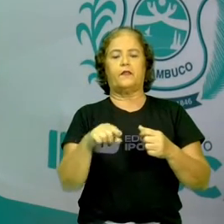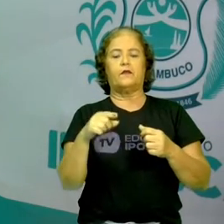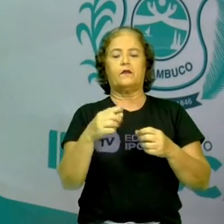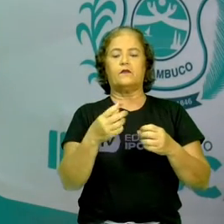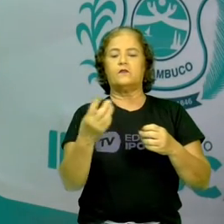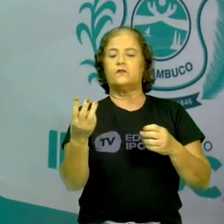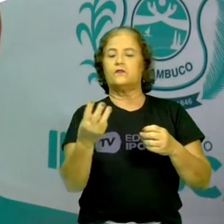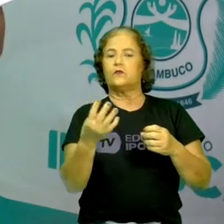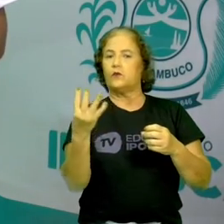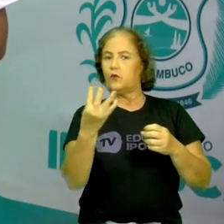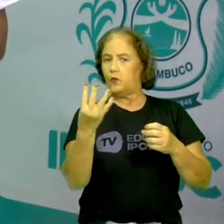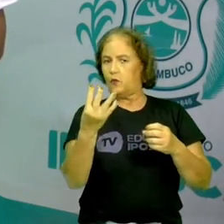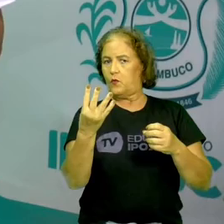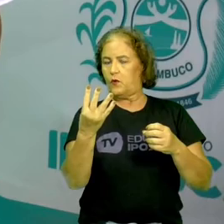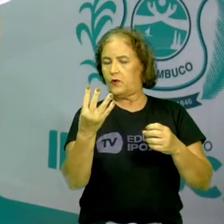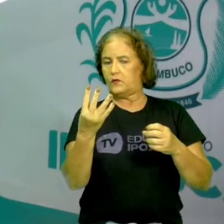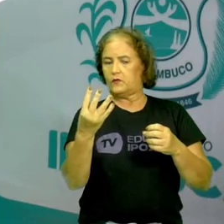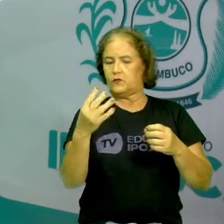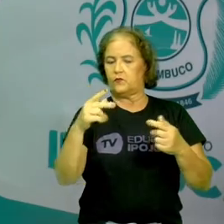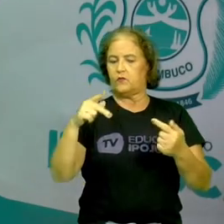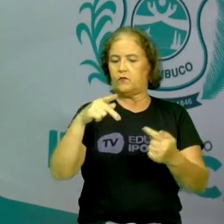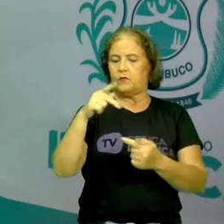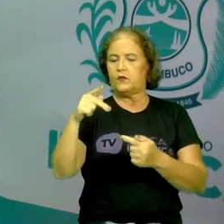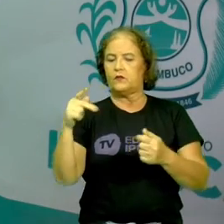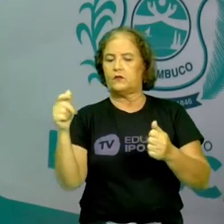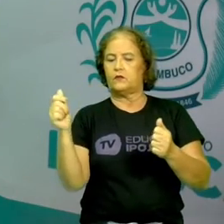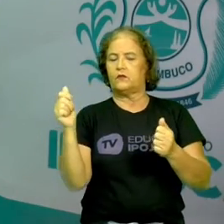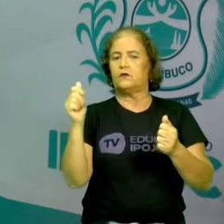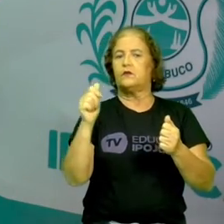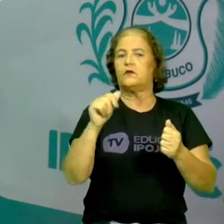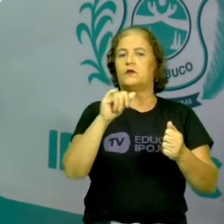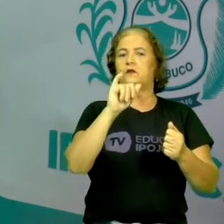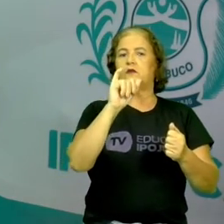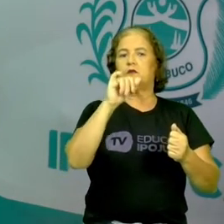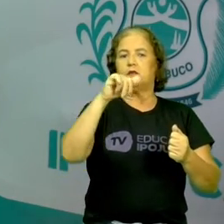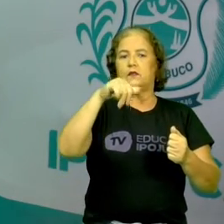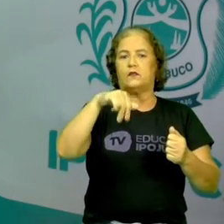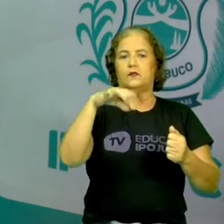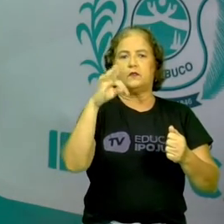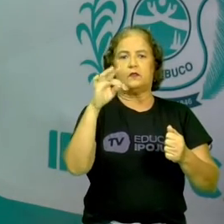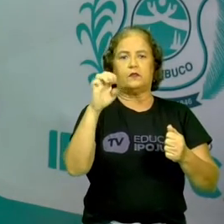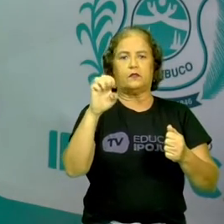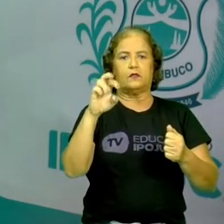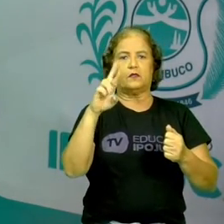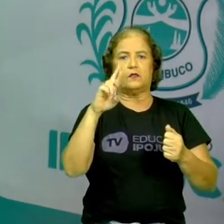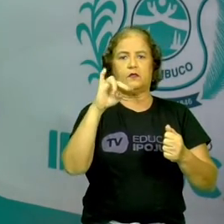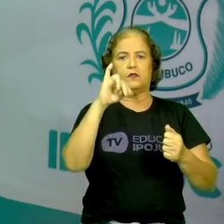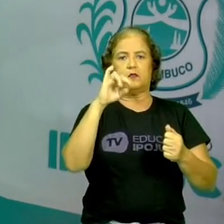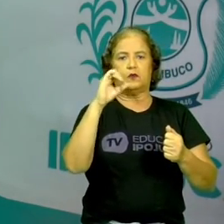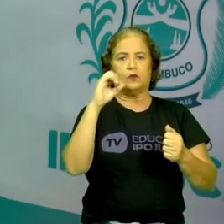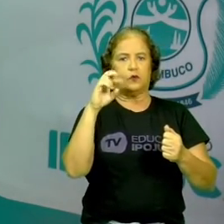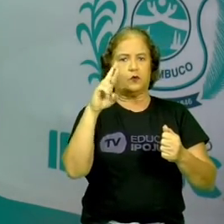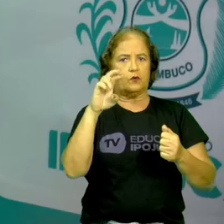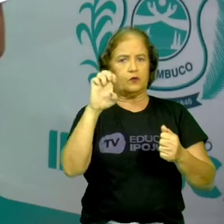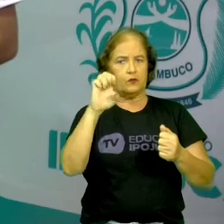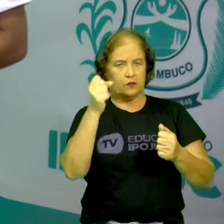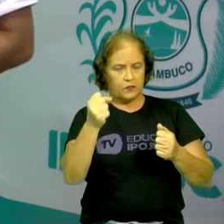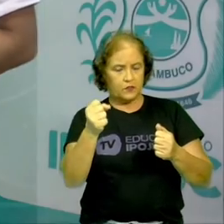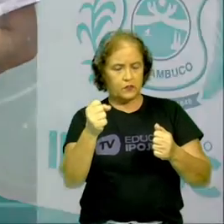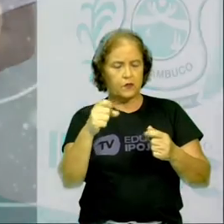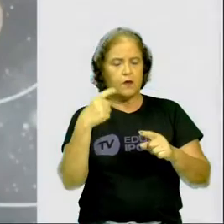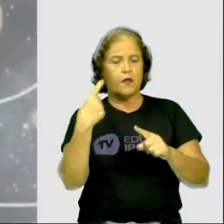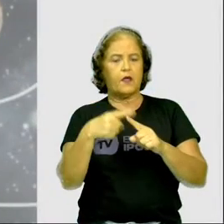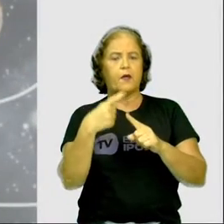chamados de planetas interiores. Mas por quê? Então, porque eles são mais